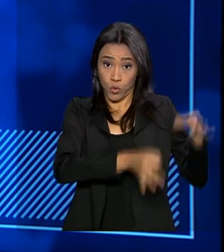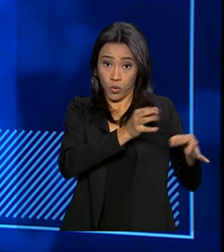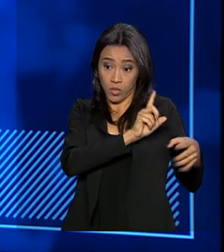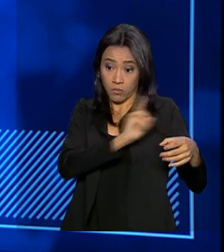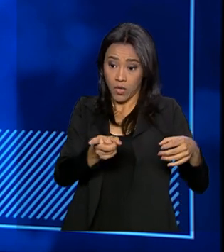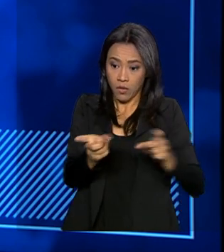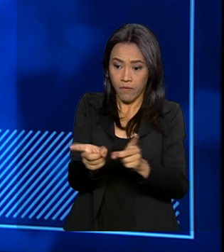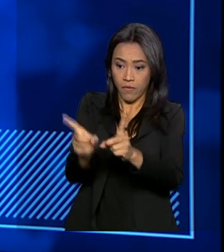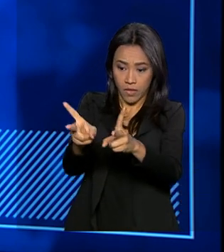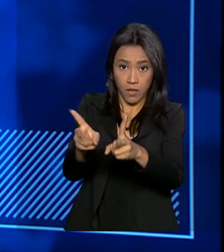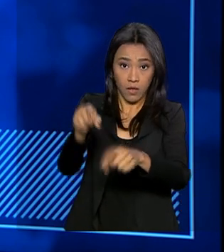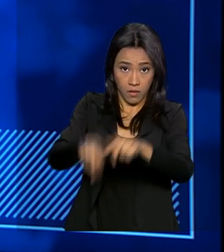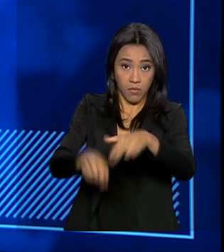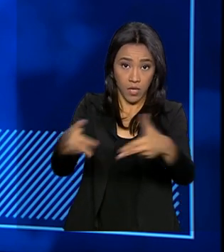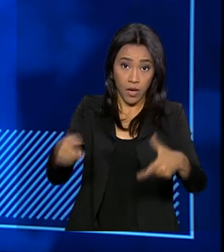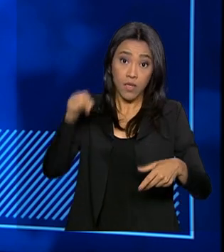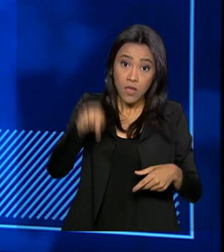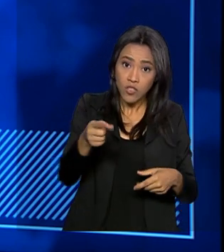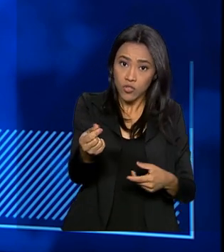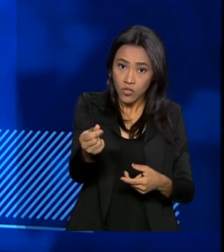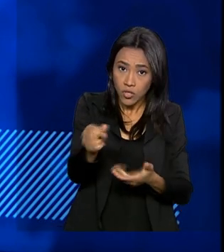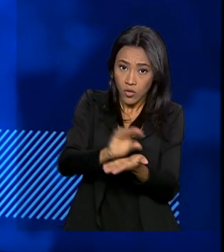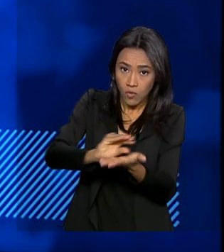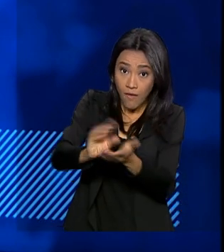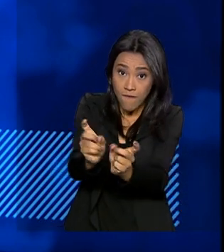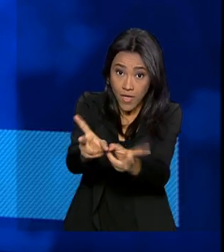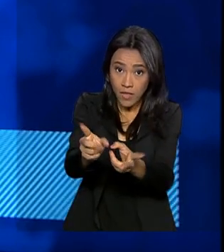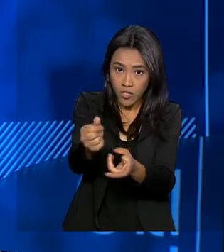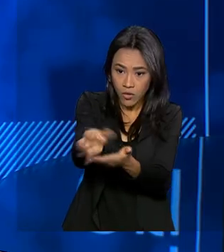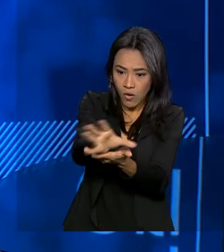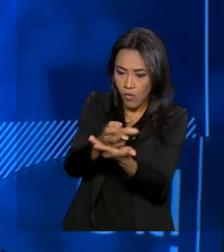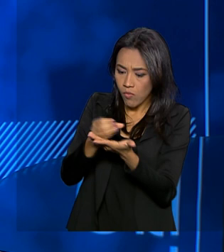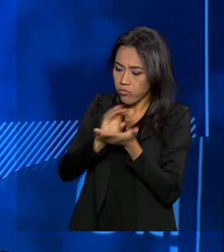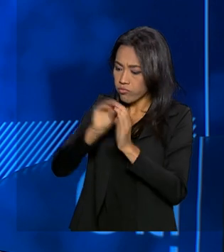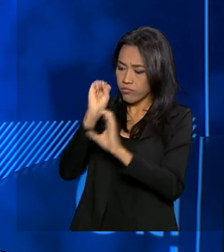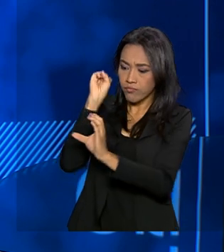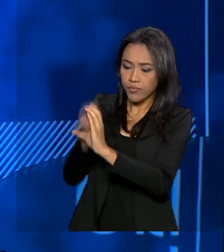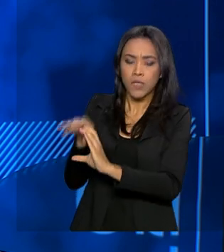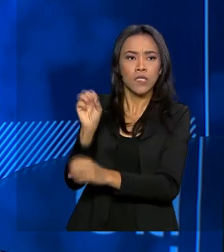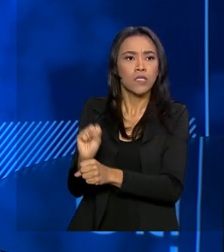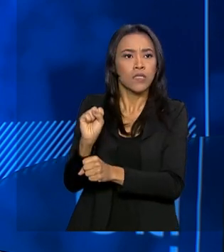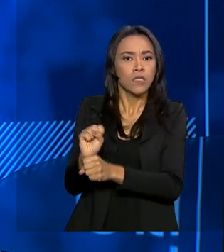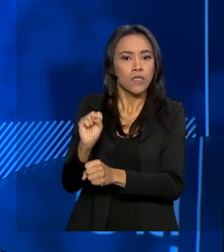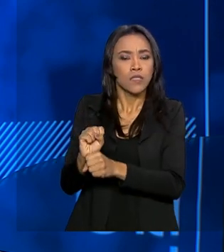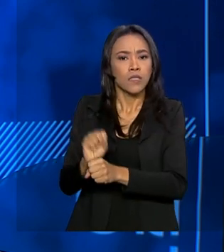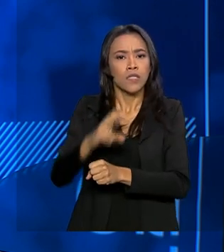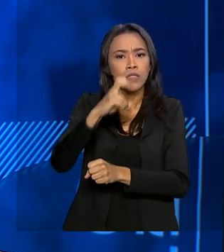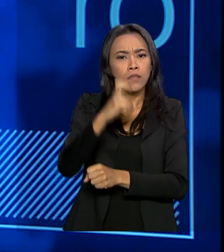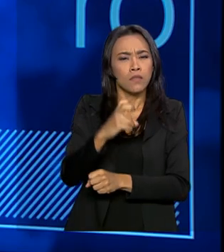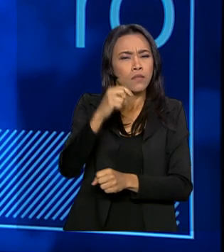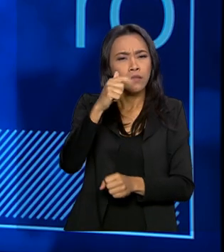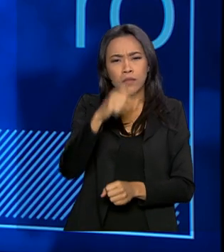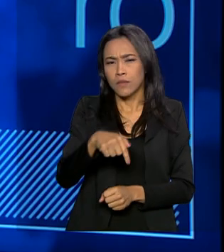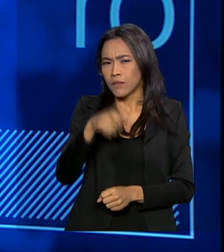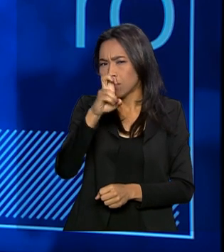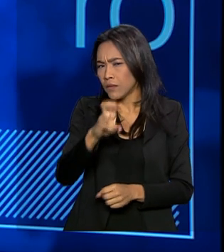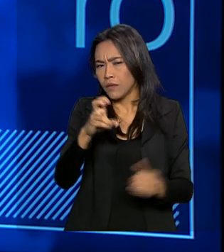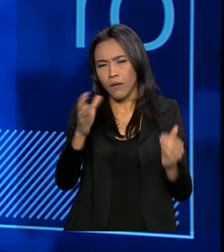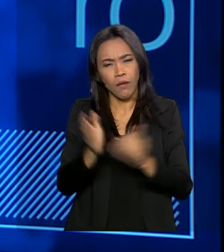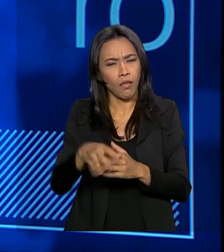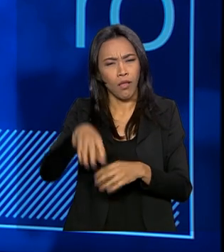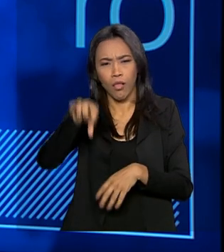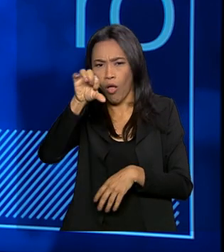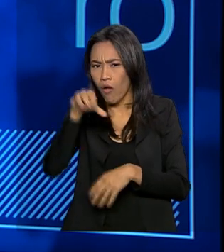alienação de um bem, esse recurso da venda fica depositado em juízo durante 5, 7, 9 anos, aguardando o trânsito em